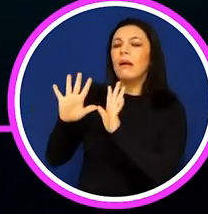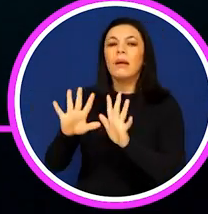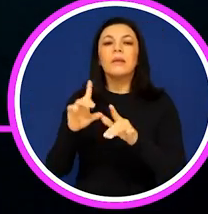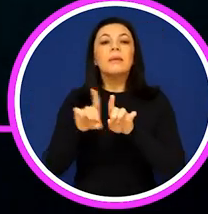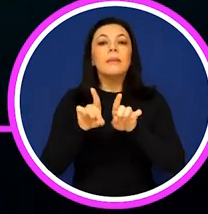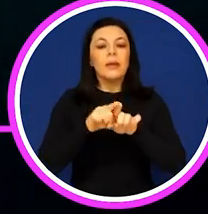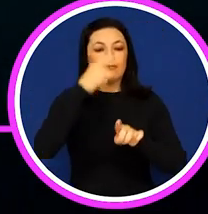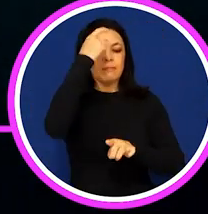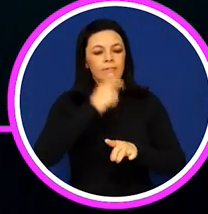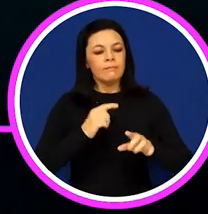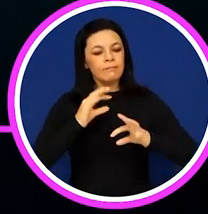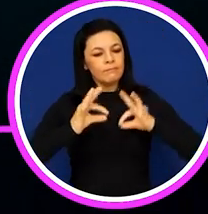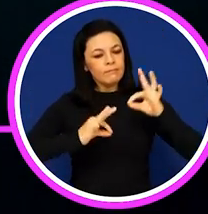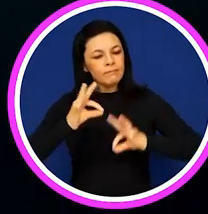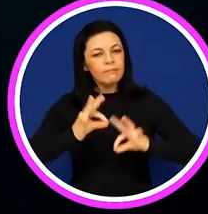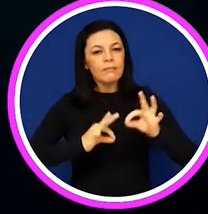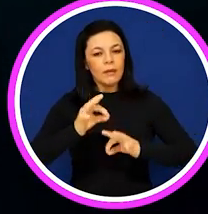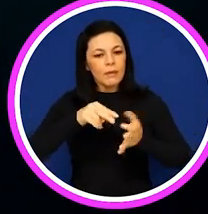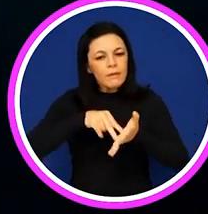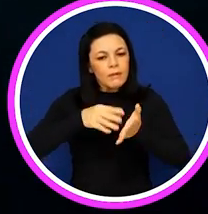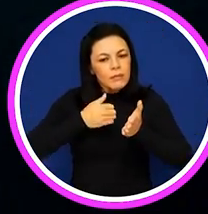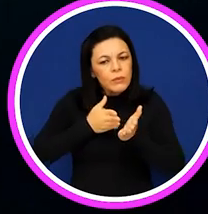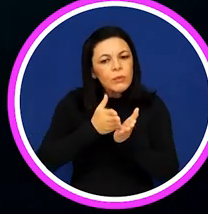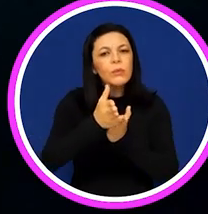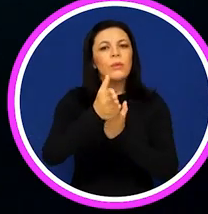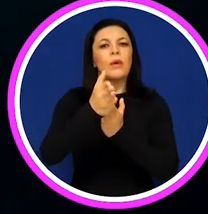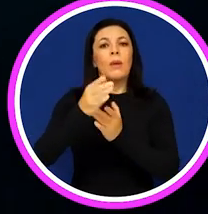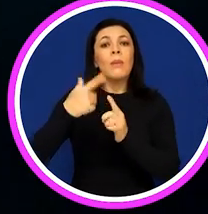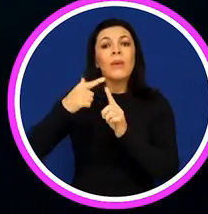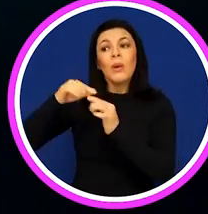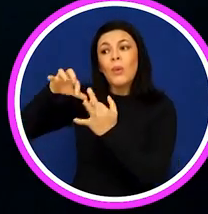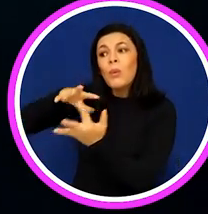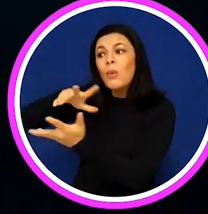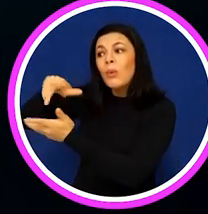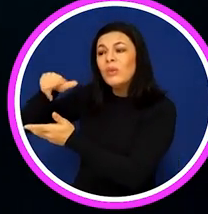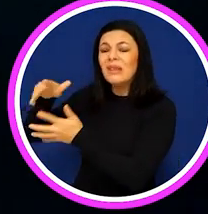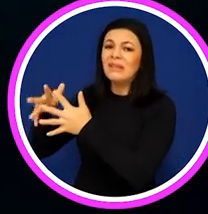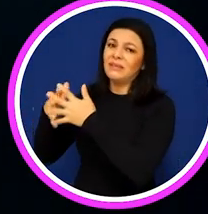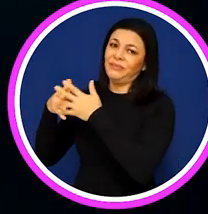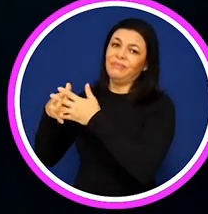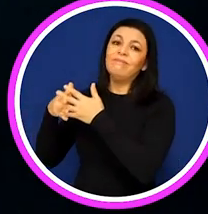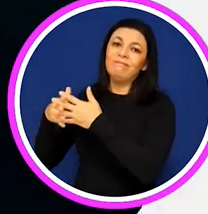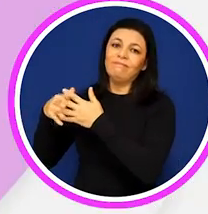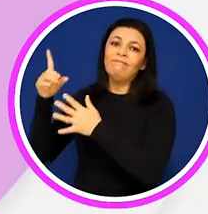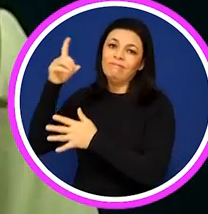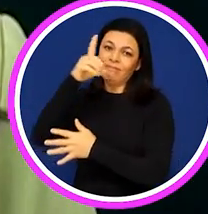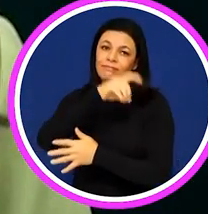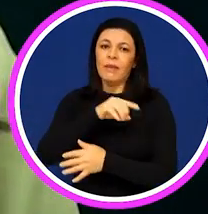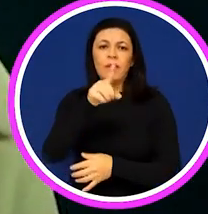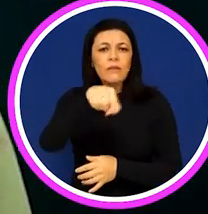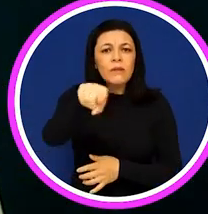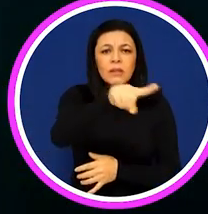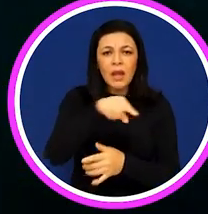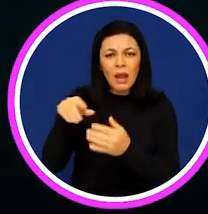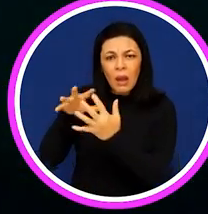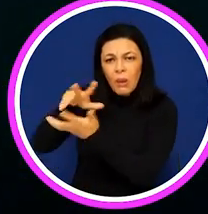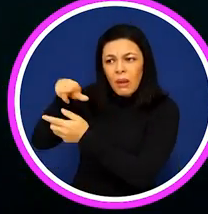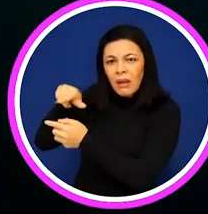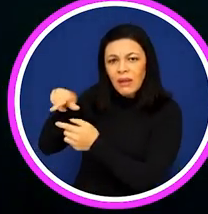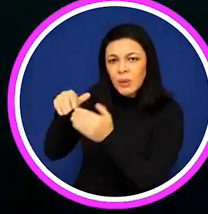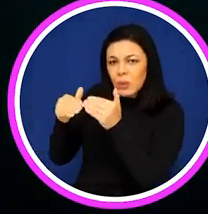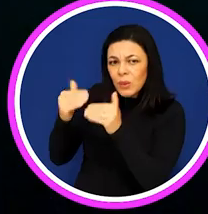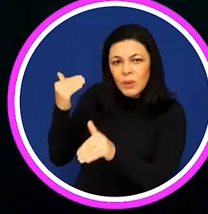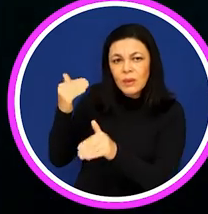desses desafios? Como se preparar e se manter firme em um mundo totalmente conturbado? Você que não se